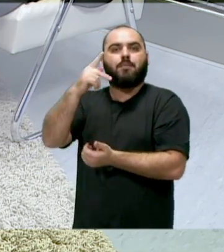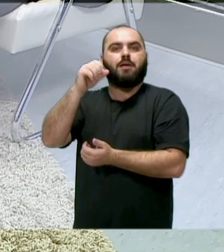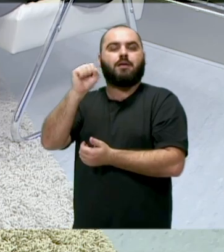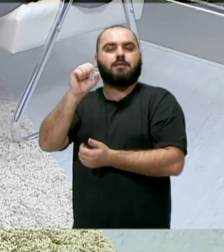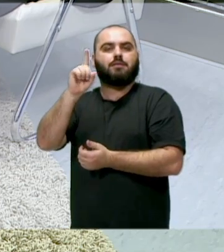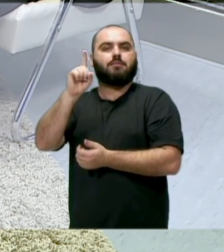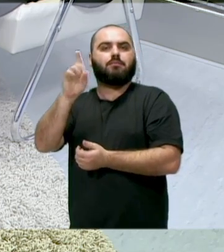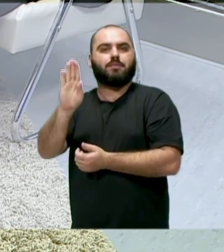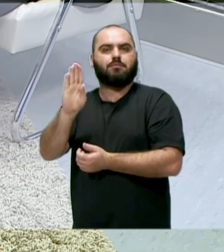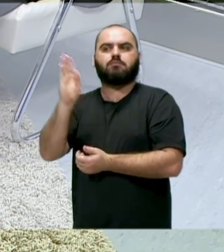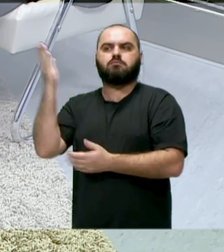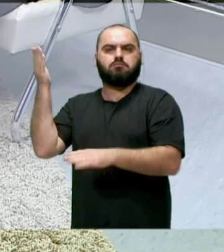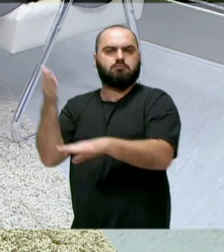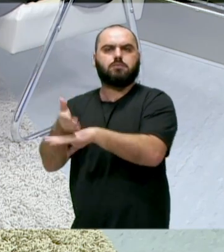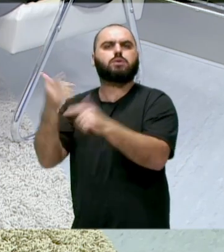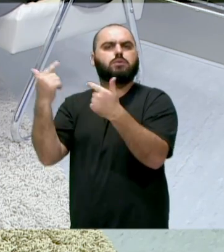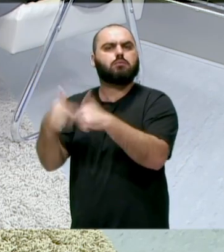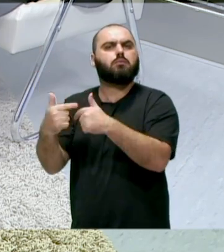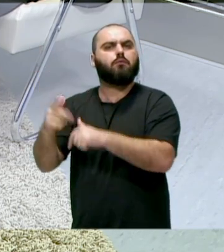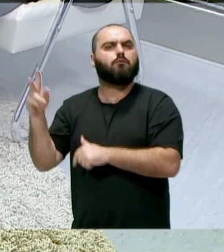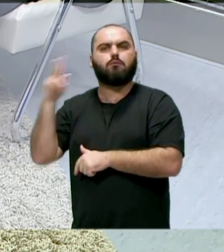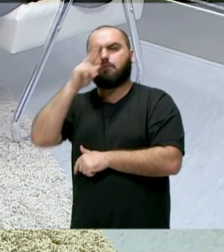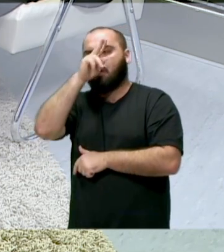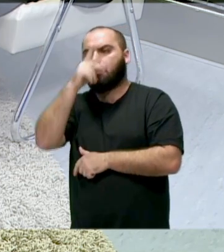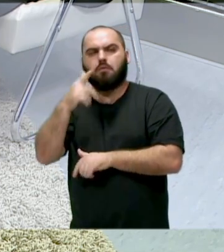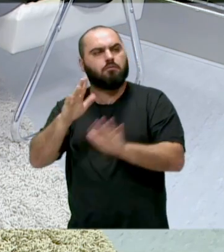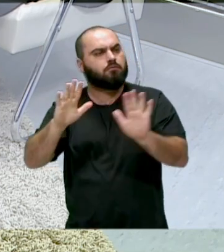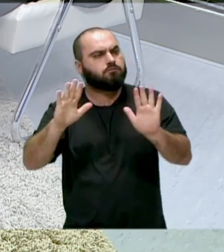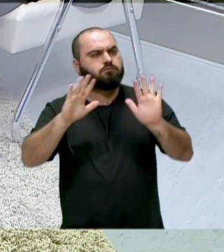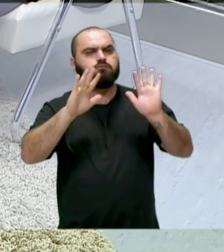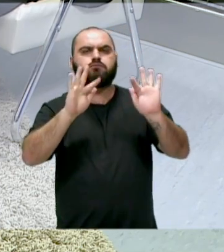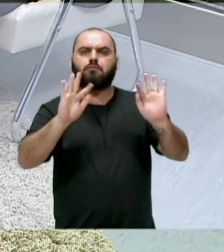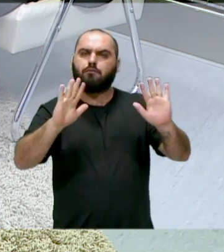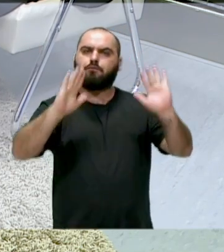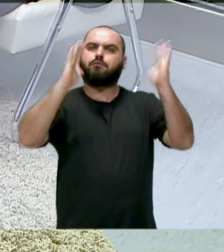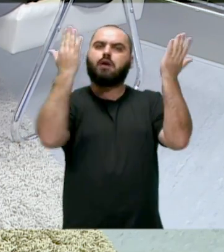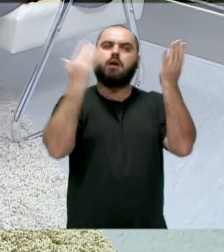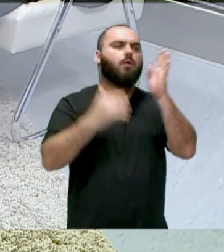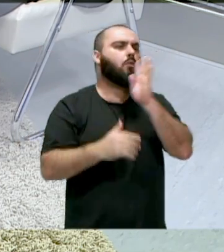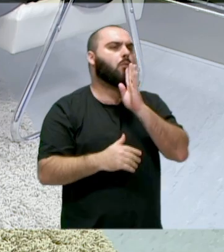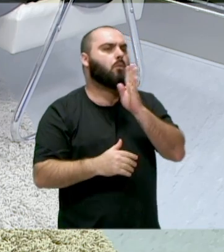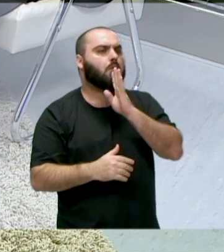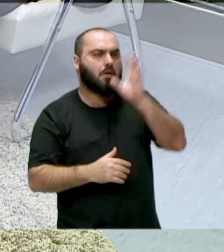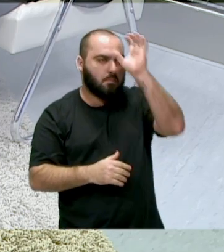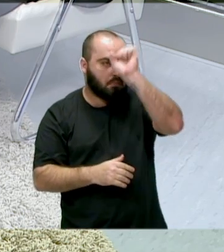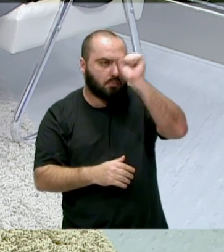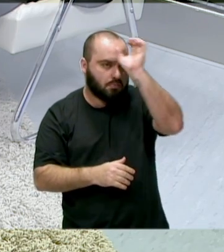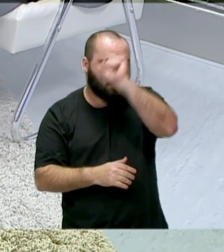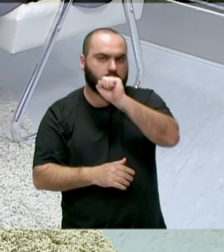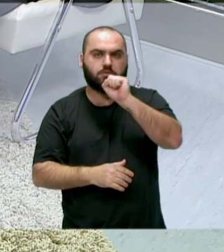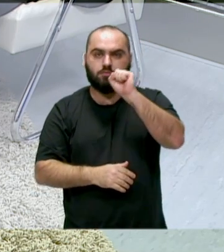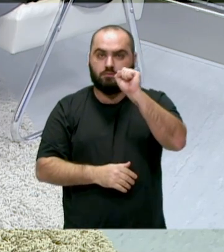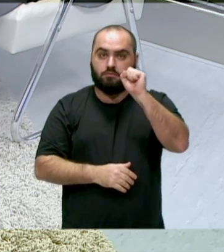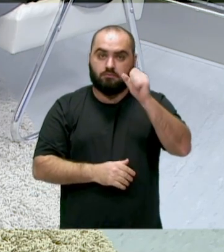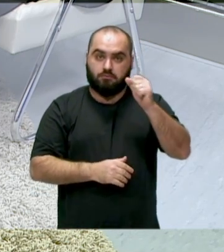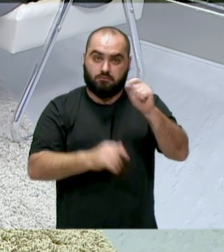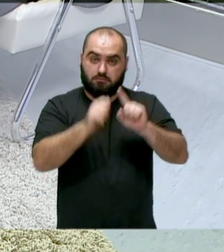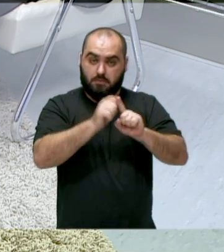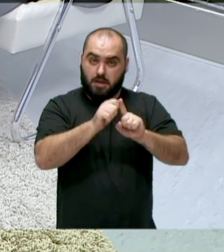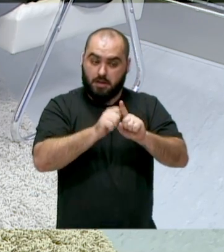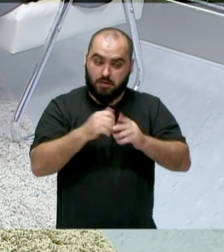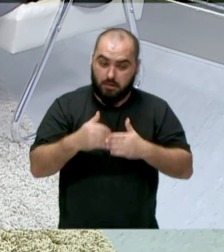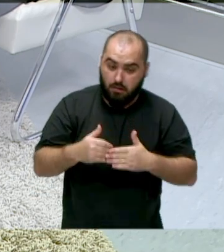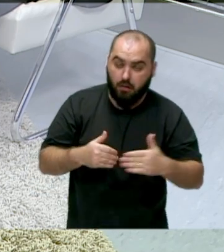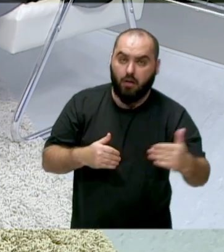e é uma juventude ativa, uma juventude que faz confraternização, que busca conhecimento, que inclusive agora nos próximos meses a gente